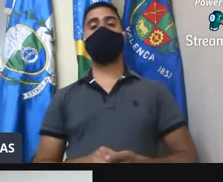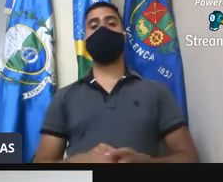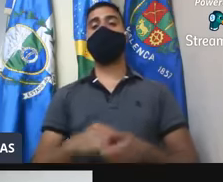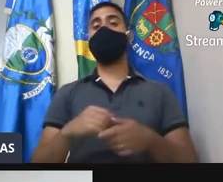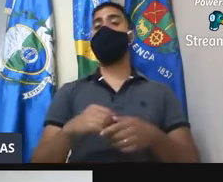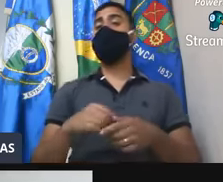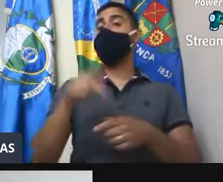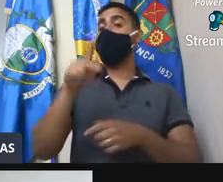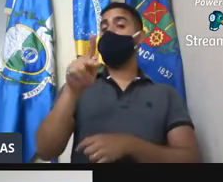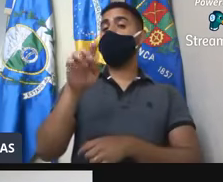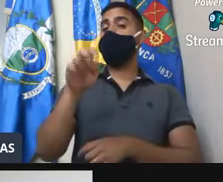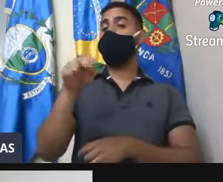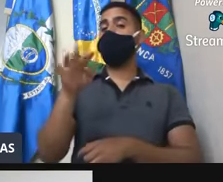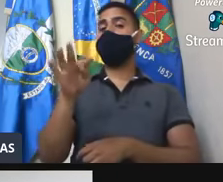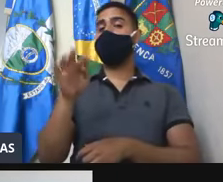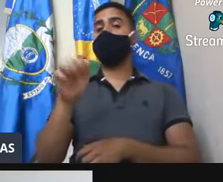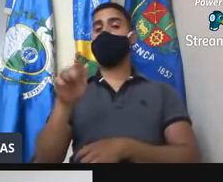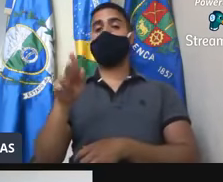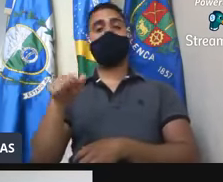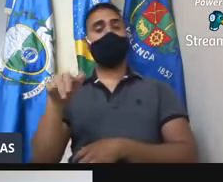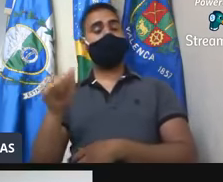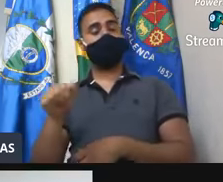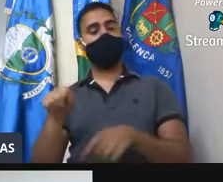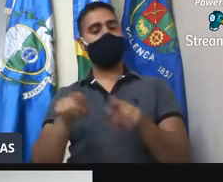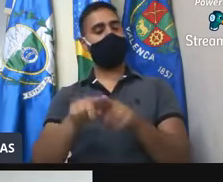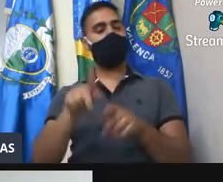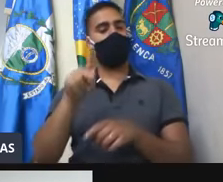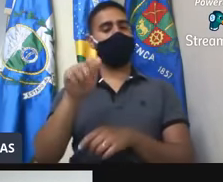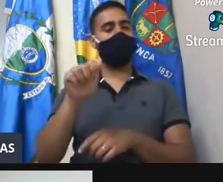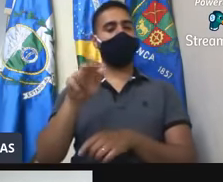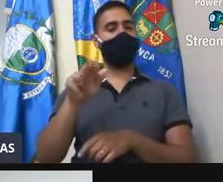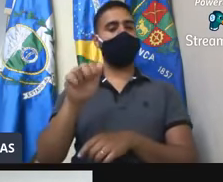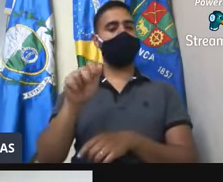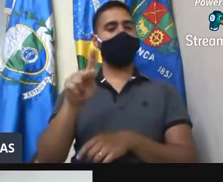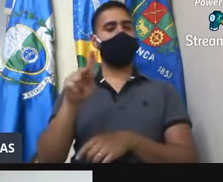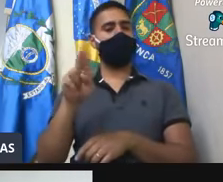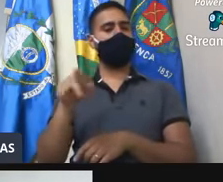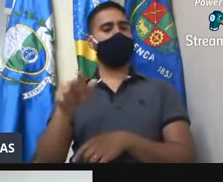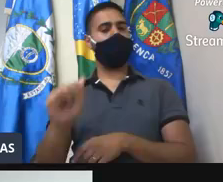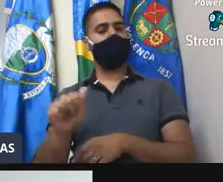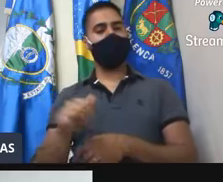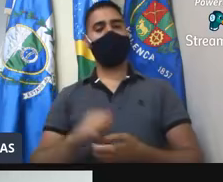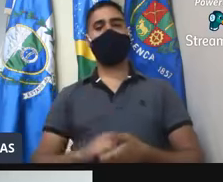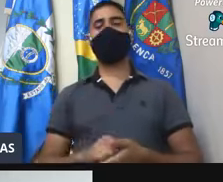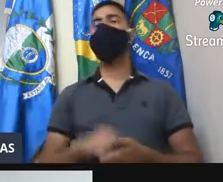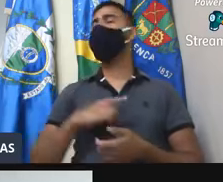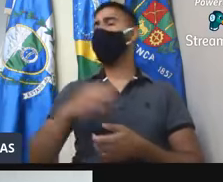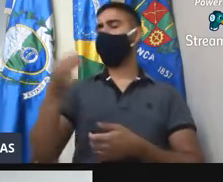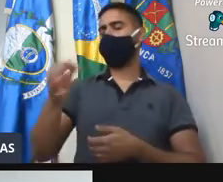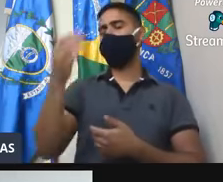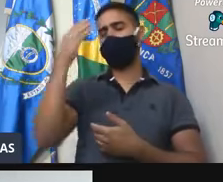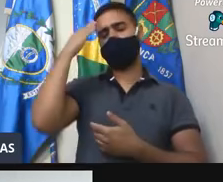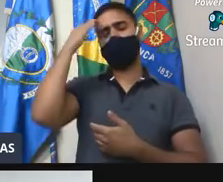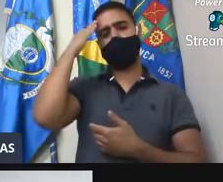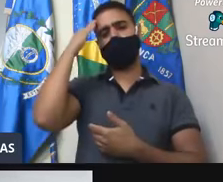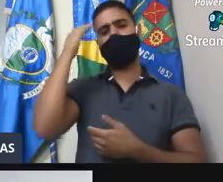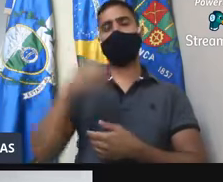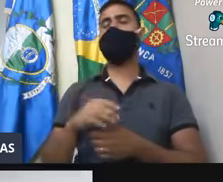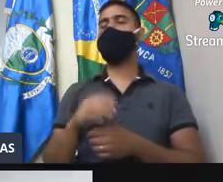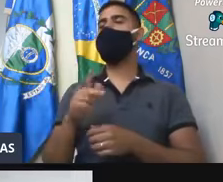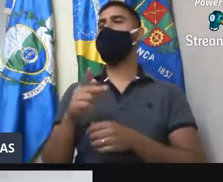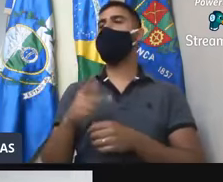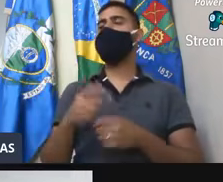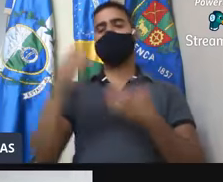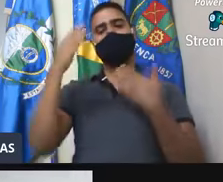Pentã e Parapêuna, o trabalho de infraestrutura para o recebimento dos recursos encontros bem adiantados. Certo que seremos atendidos, reafirmando